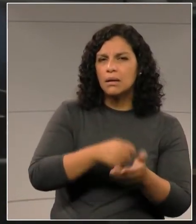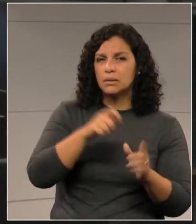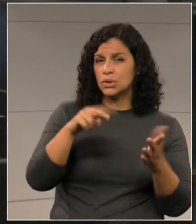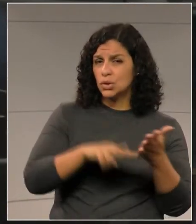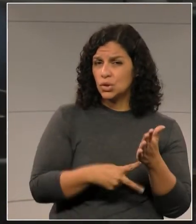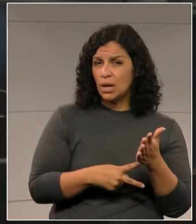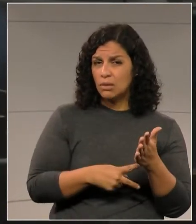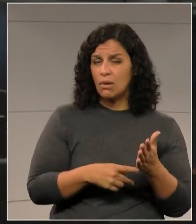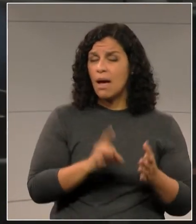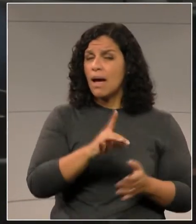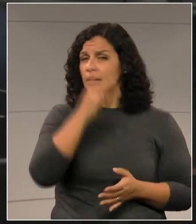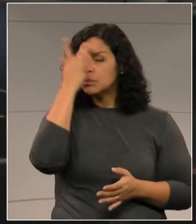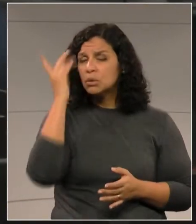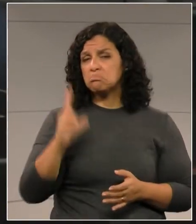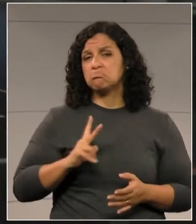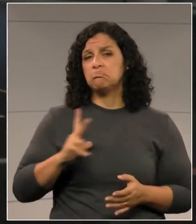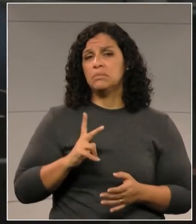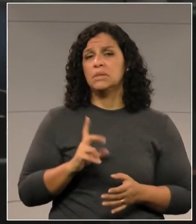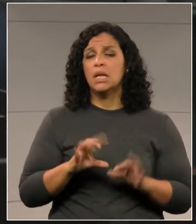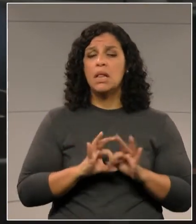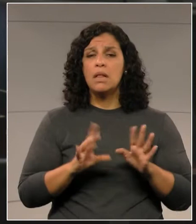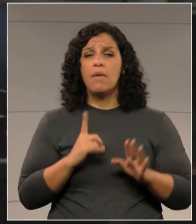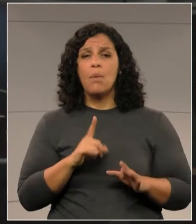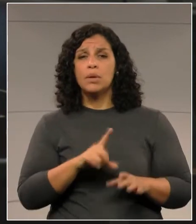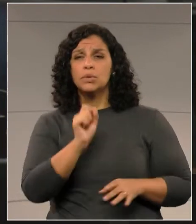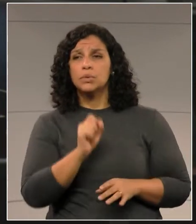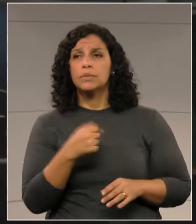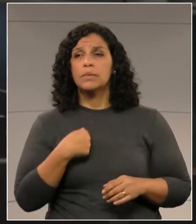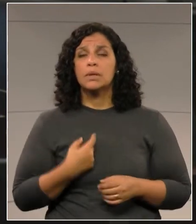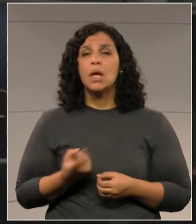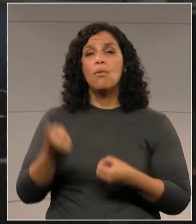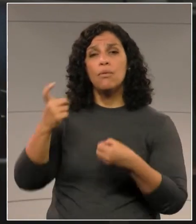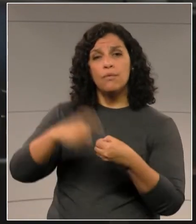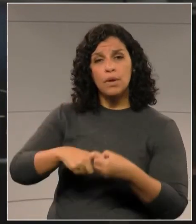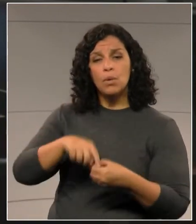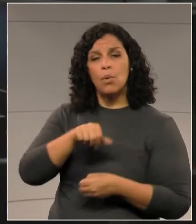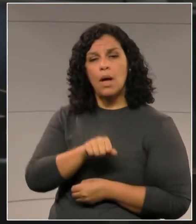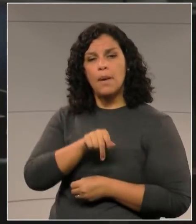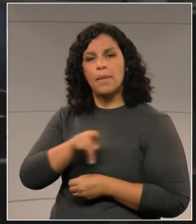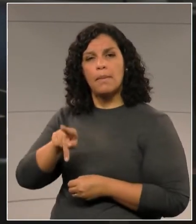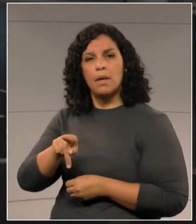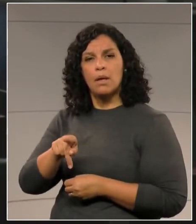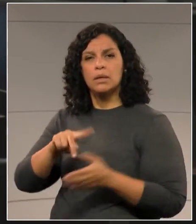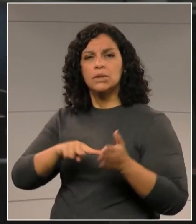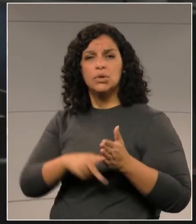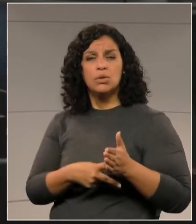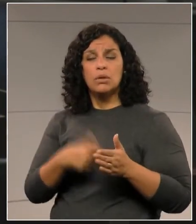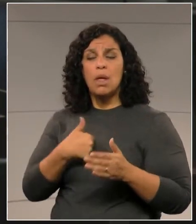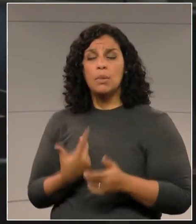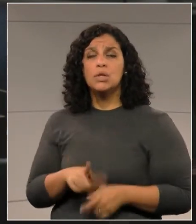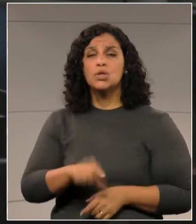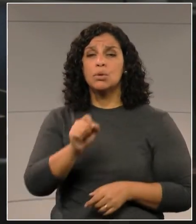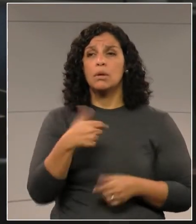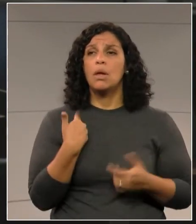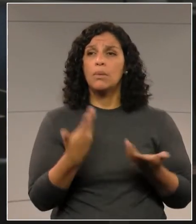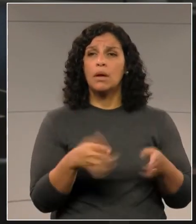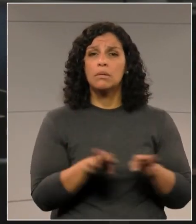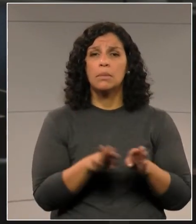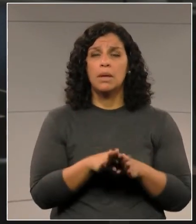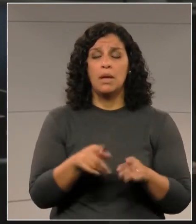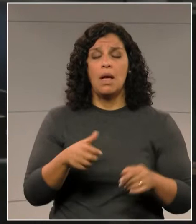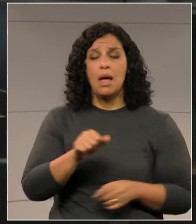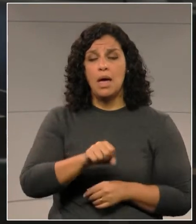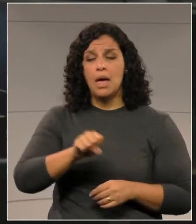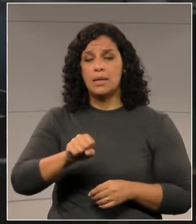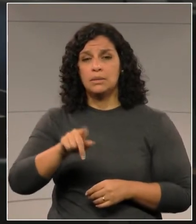e espontânea vontade. Eu sou sócio da APP Sindicato, por livre e espontânea vontade. Sou sócio da ASPP,